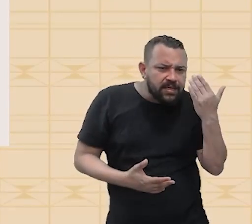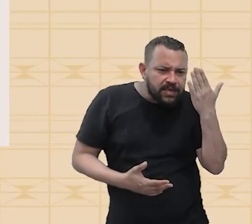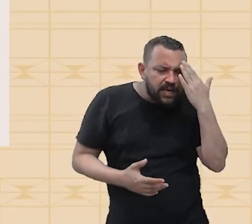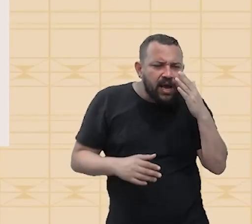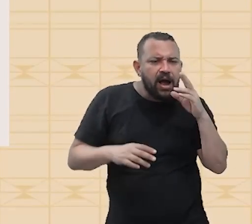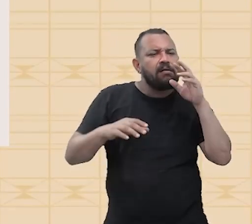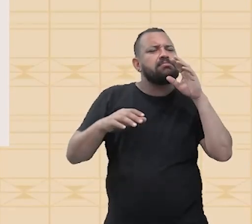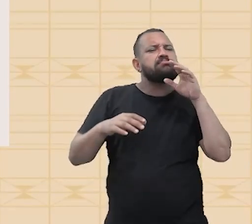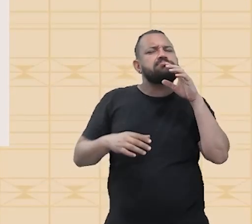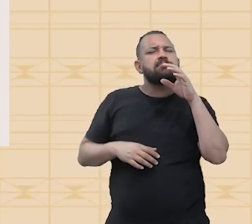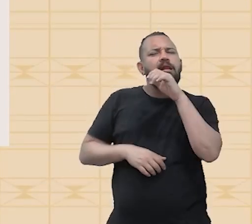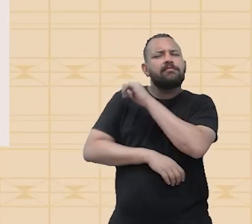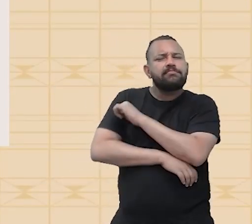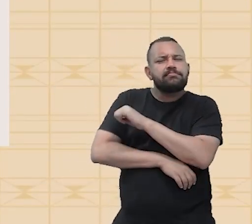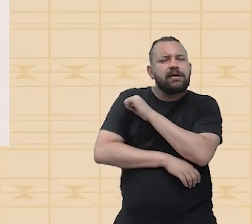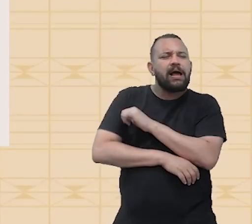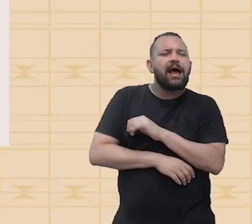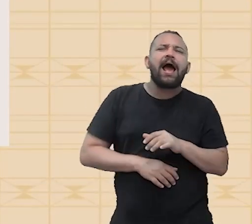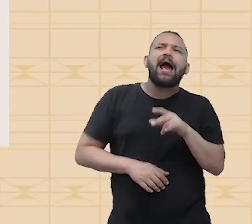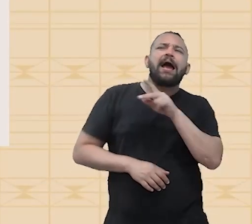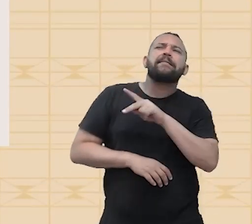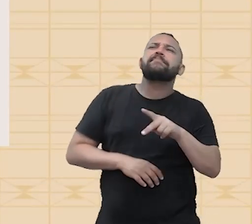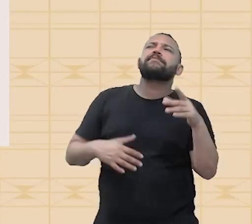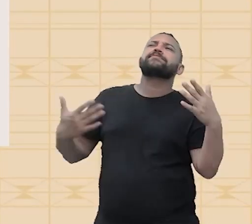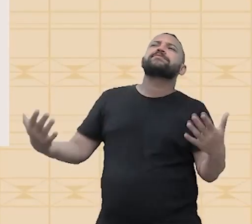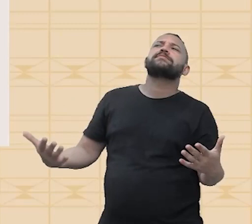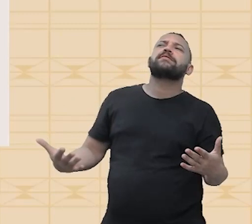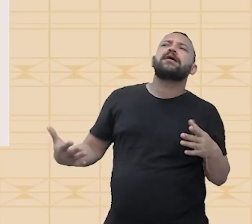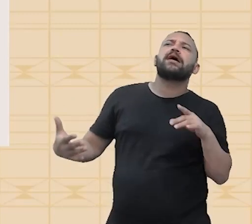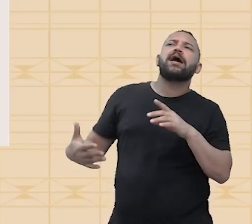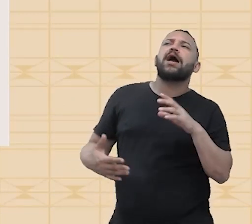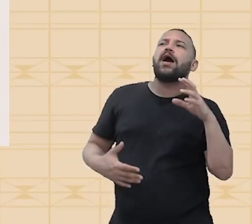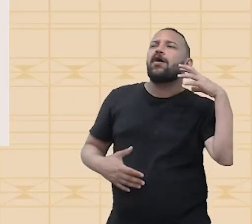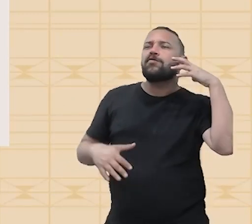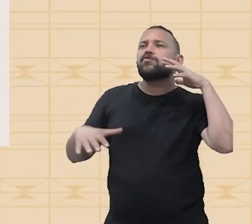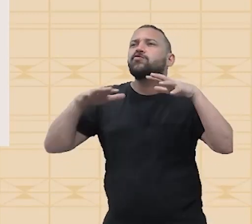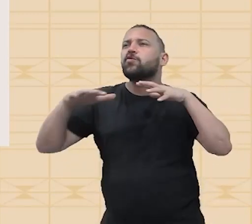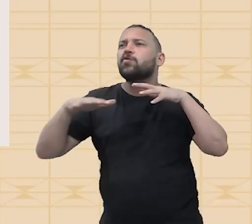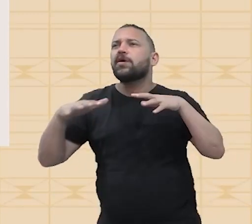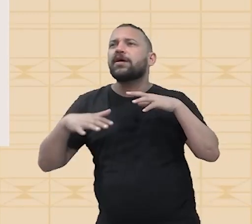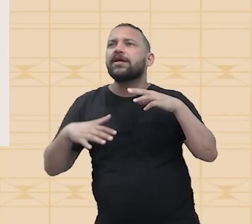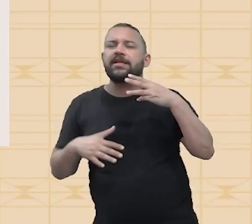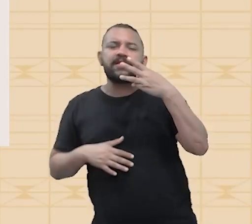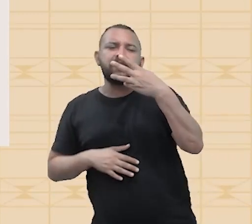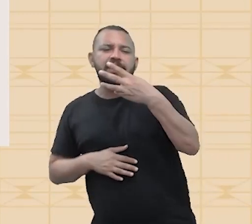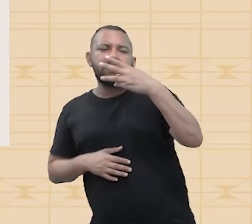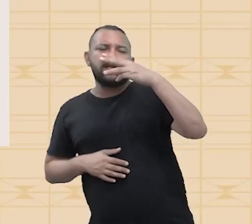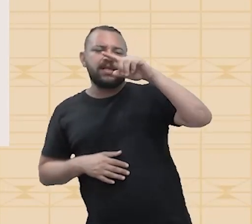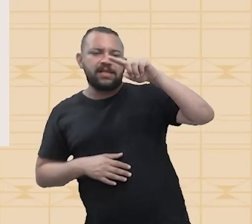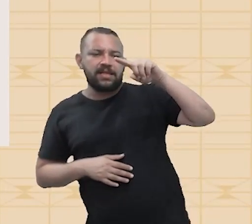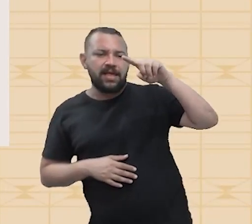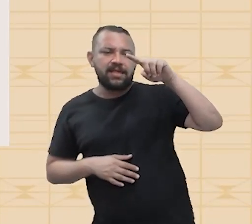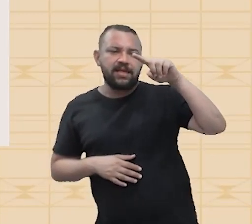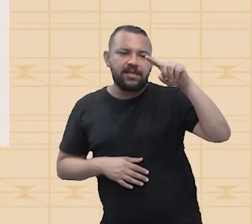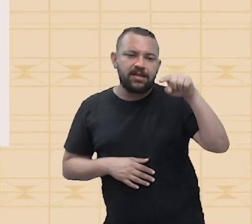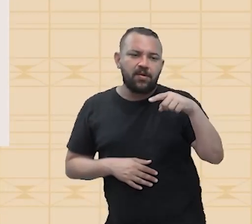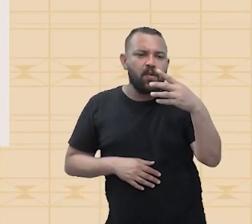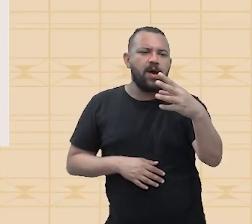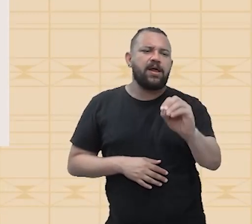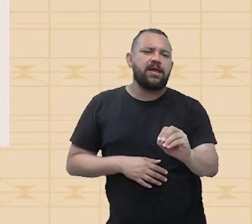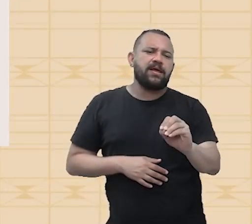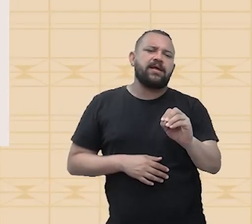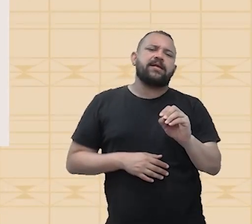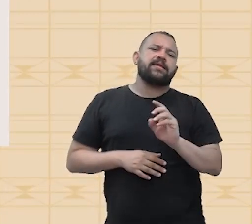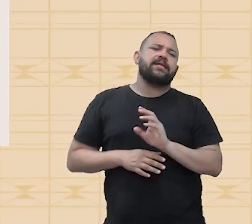aí, você deve estar olhando assim, ah, Paulinho, mas esse som tem a velocidade 340 dos meios. Oh, Mequetreff, não